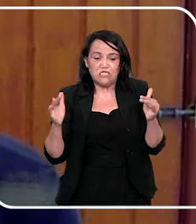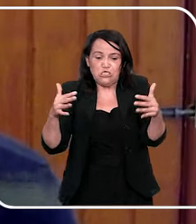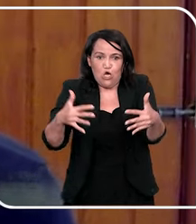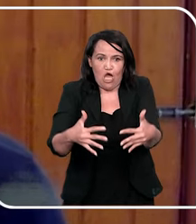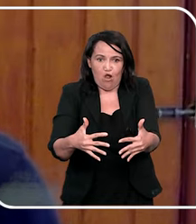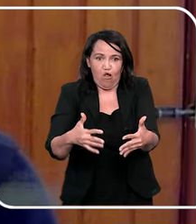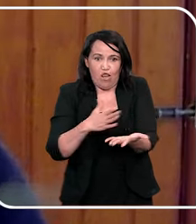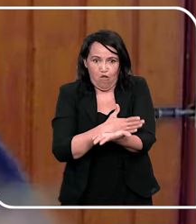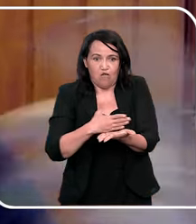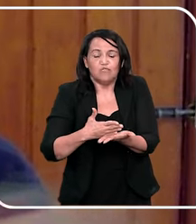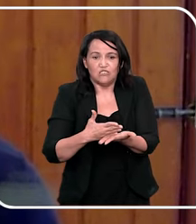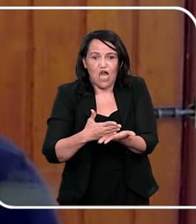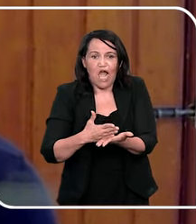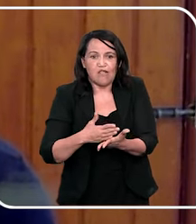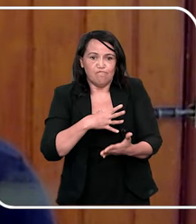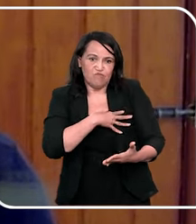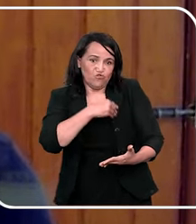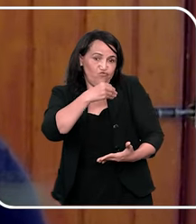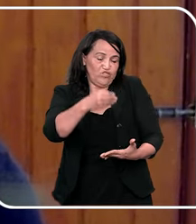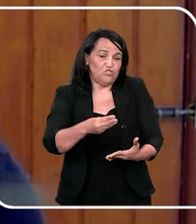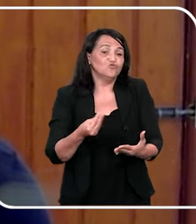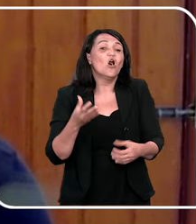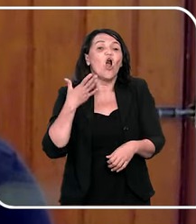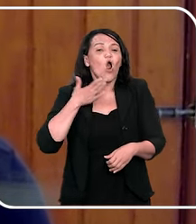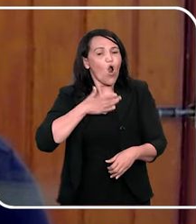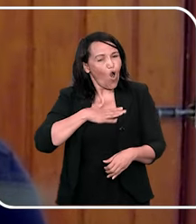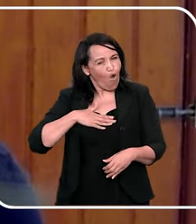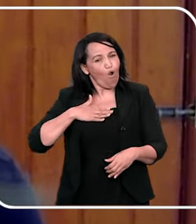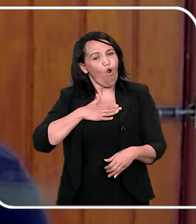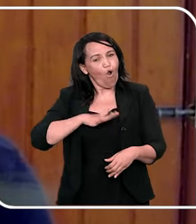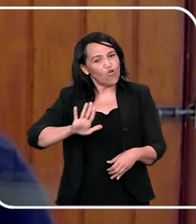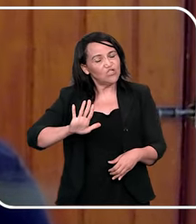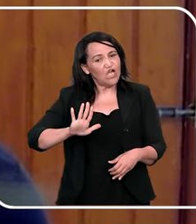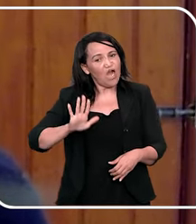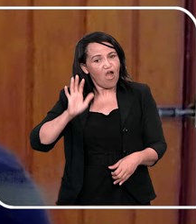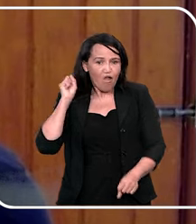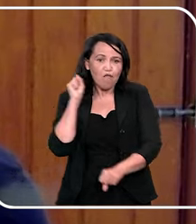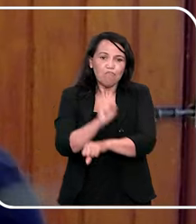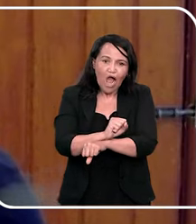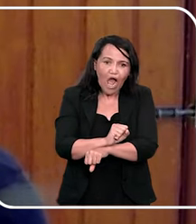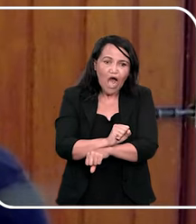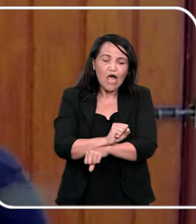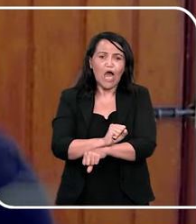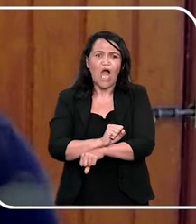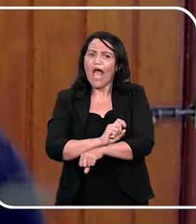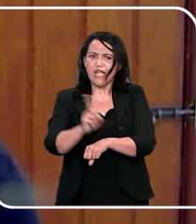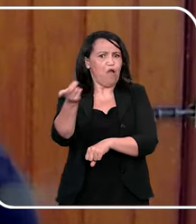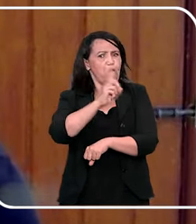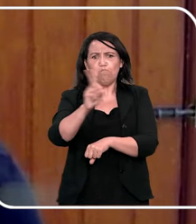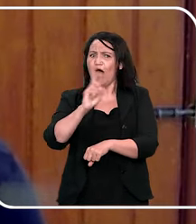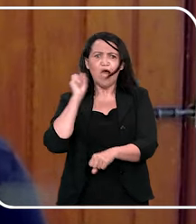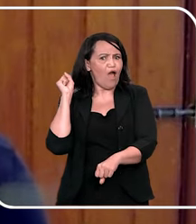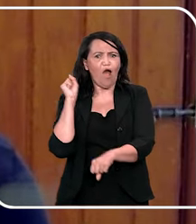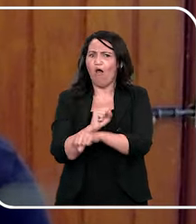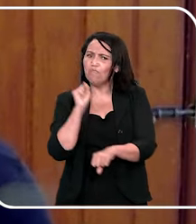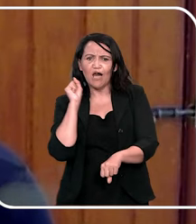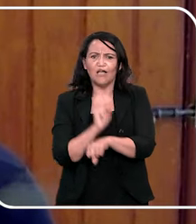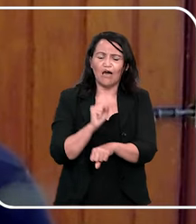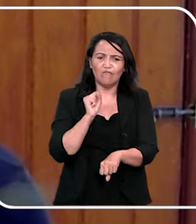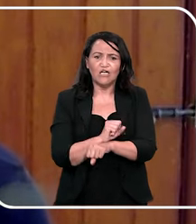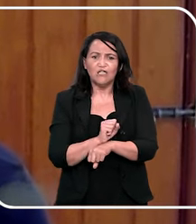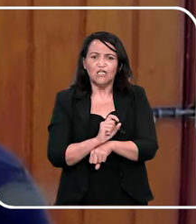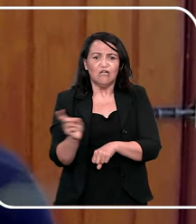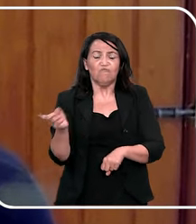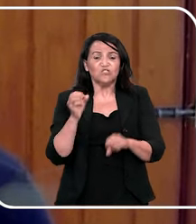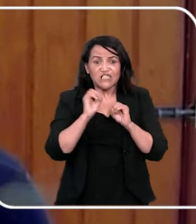então aqui em casa meu marido, meu filho, aqui somos mais brincalhões, e gosta de fazer cócega, o menino pede para parar e não parava, não parava, o que você está